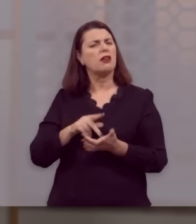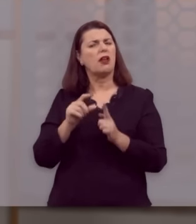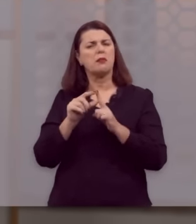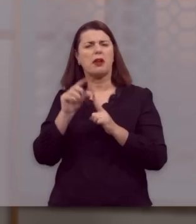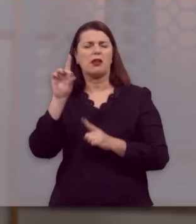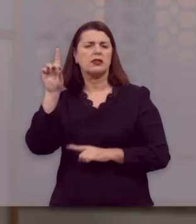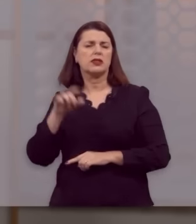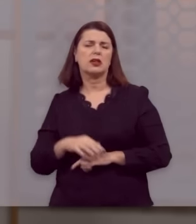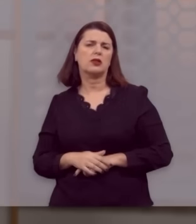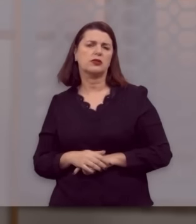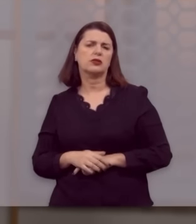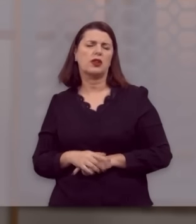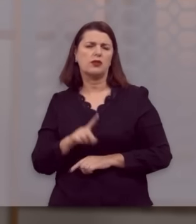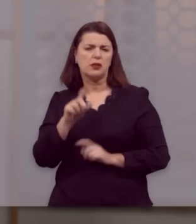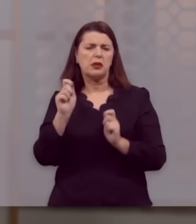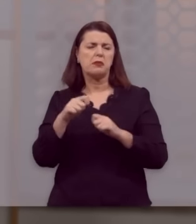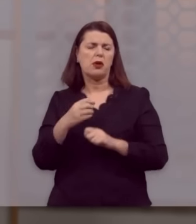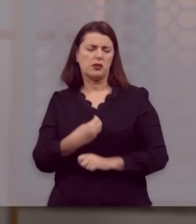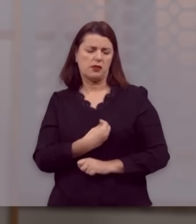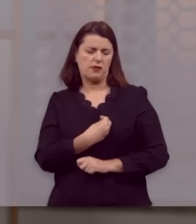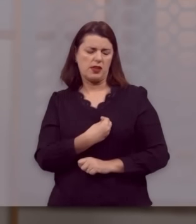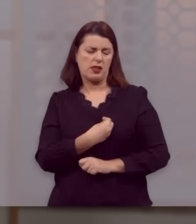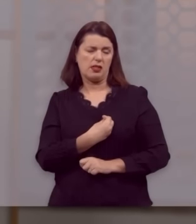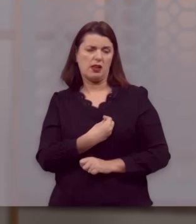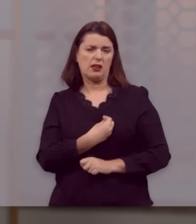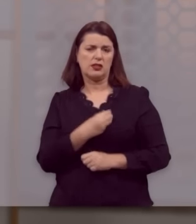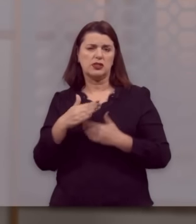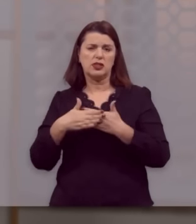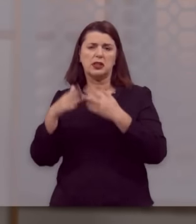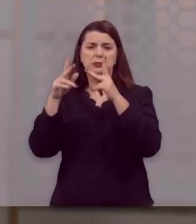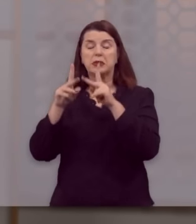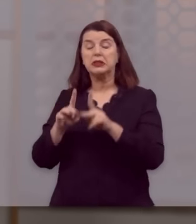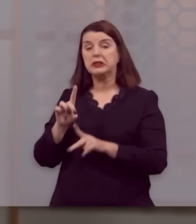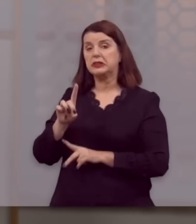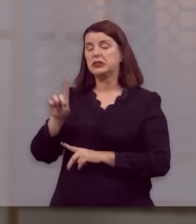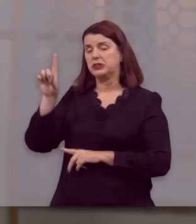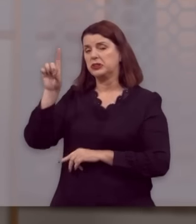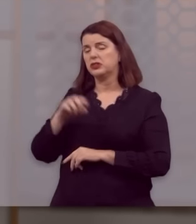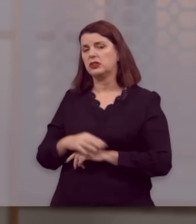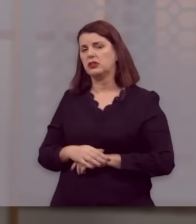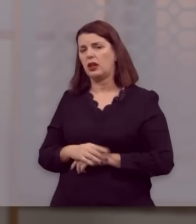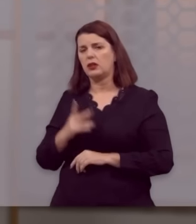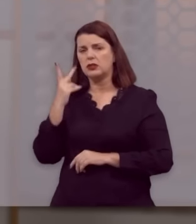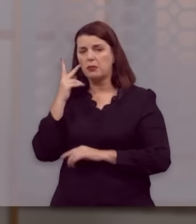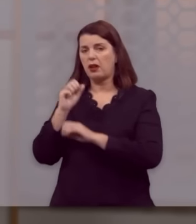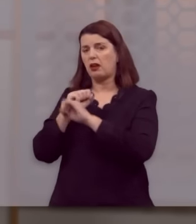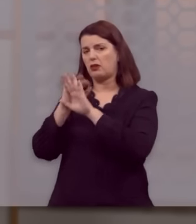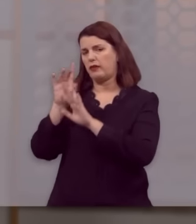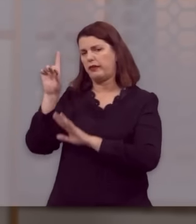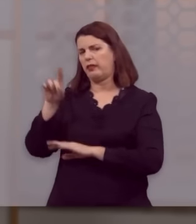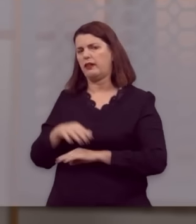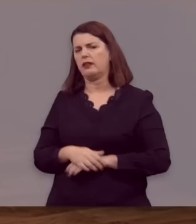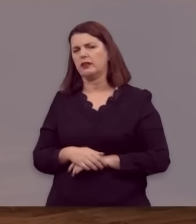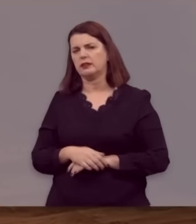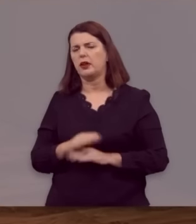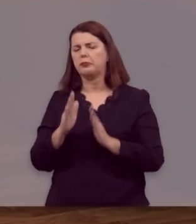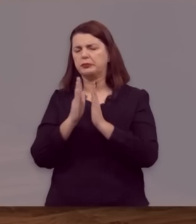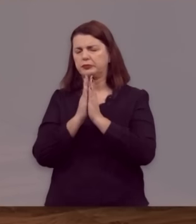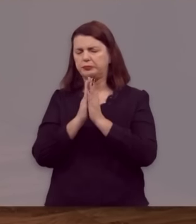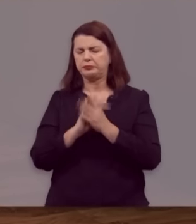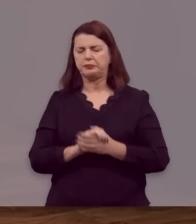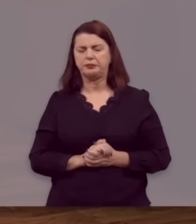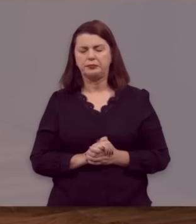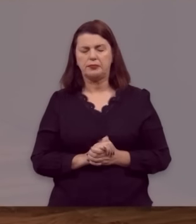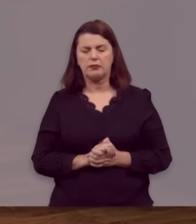na palavra de Deus. E possa viver a sua vida na presença de Deus e para a glória de Deus. Eu vou orar com